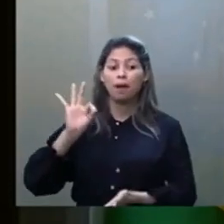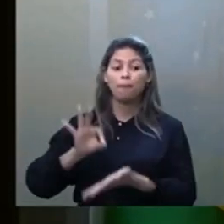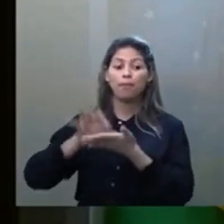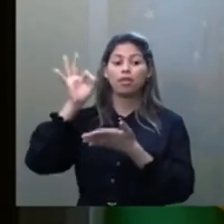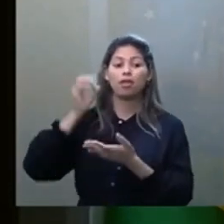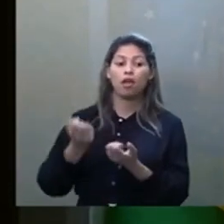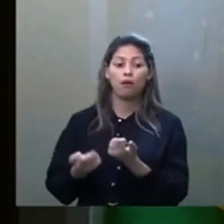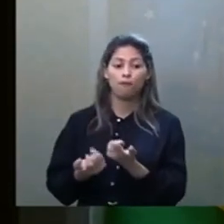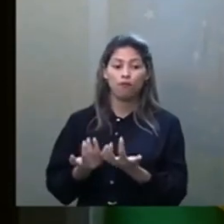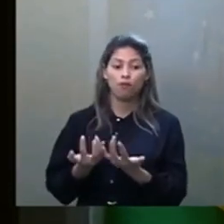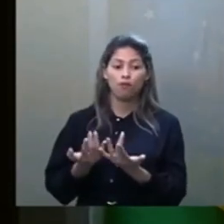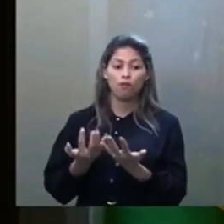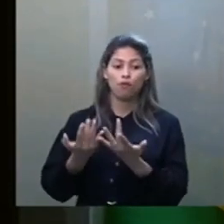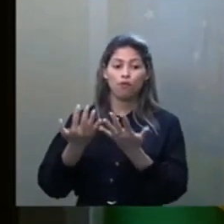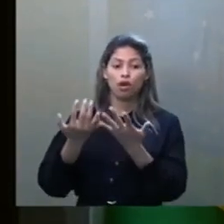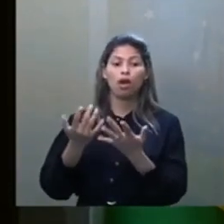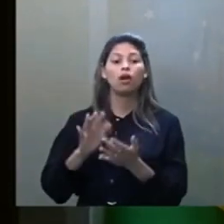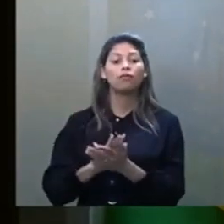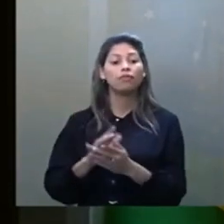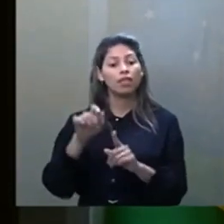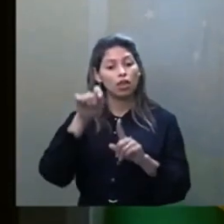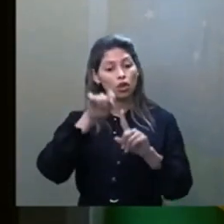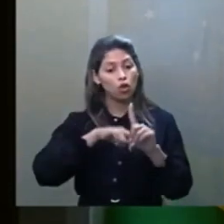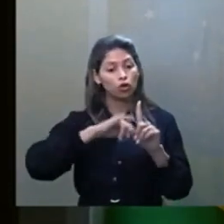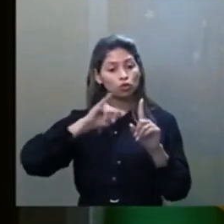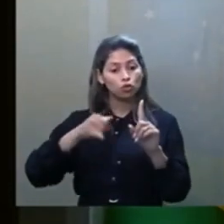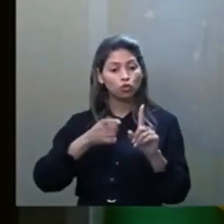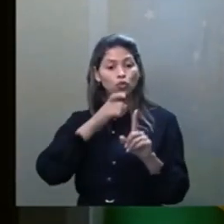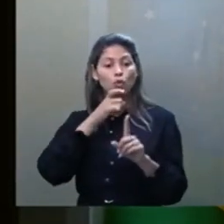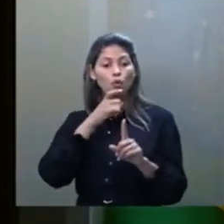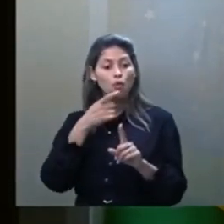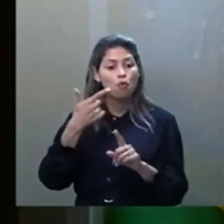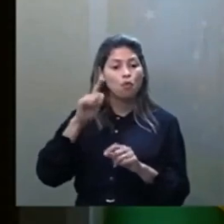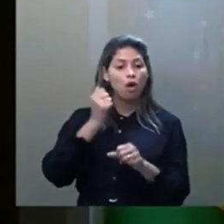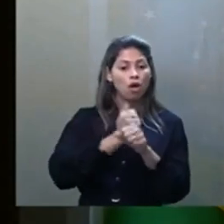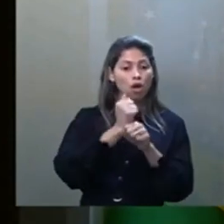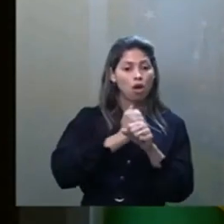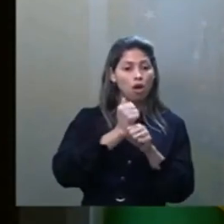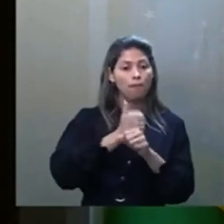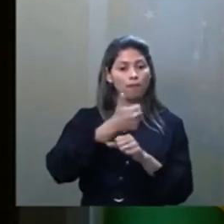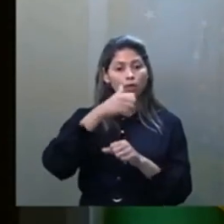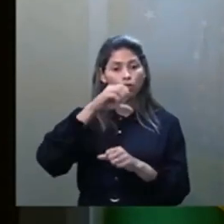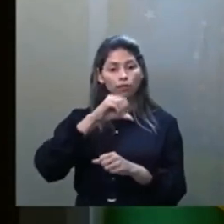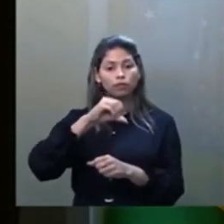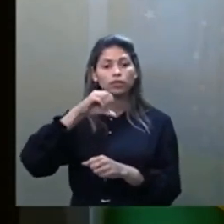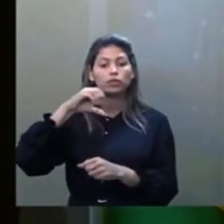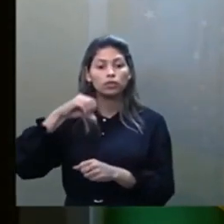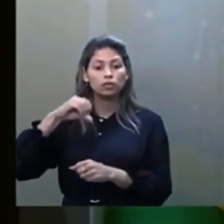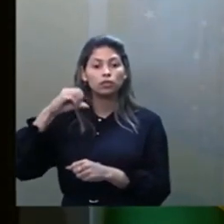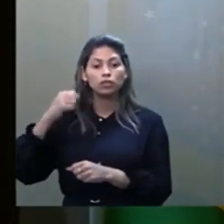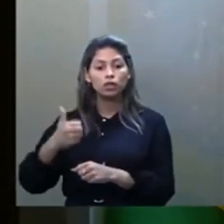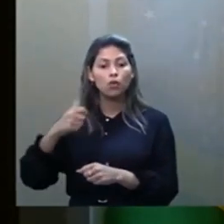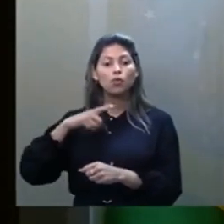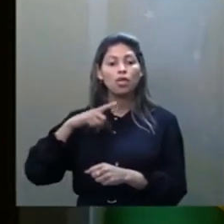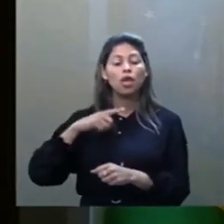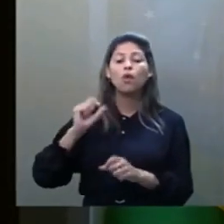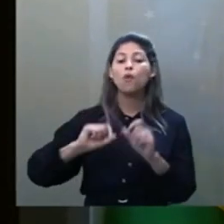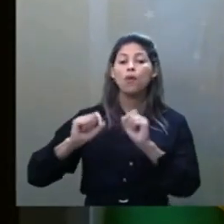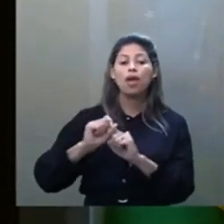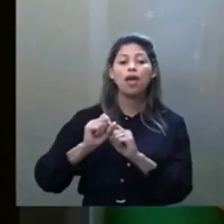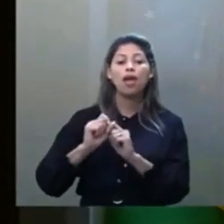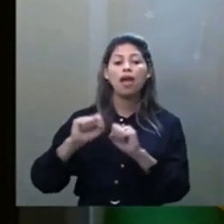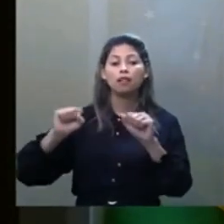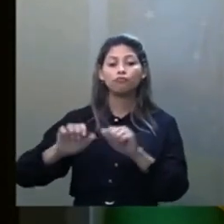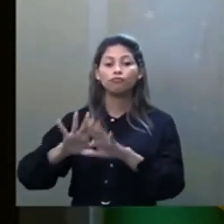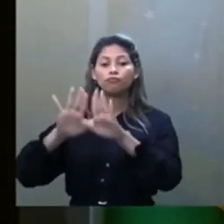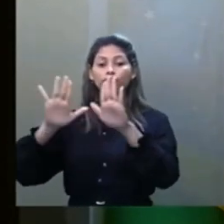dois programas em julho e outro em dezembro de 1971, para a televisão o programa durava cerca de uma hora e meia, mas quando era